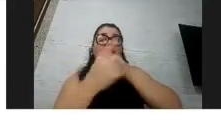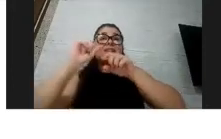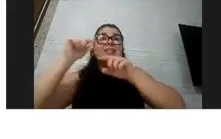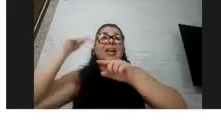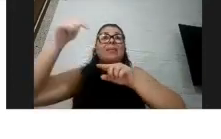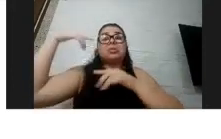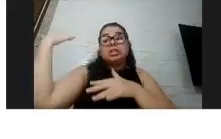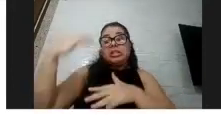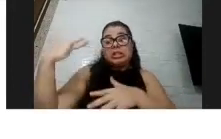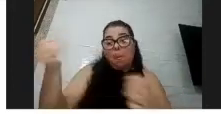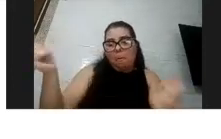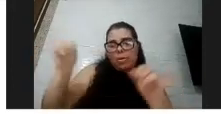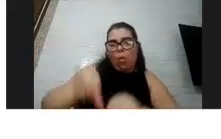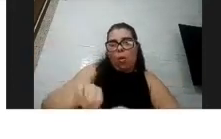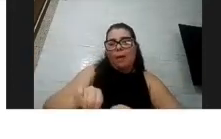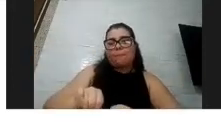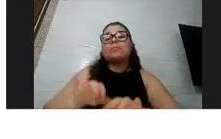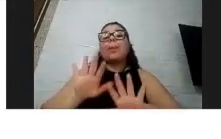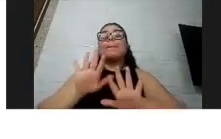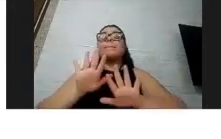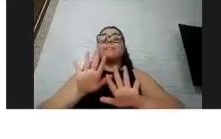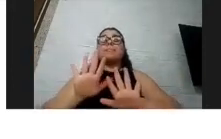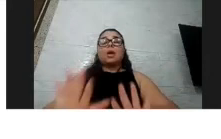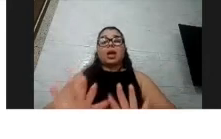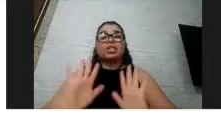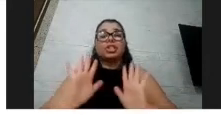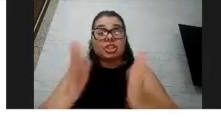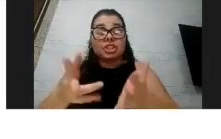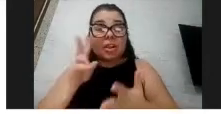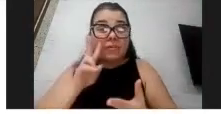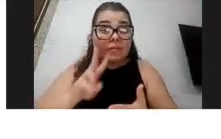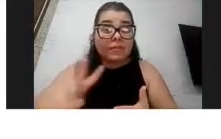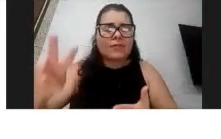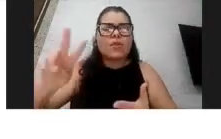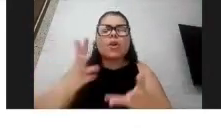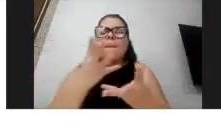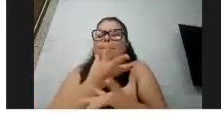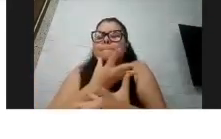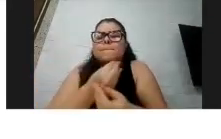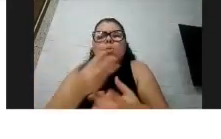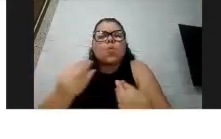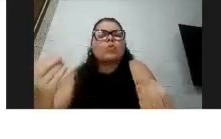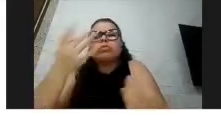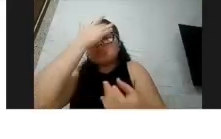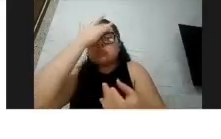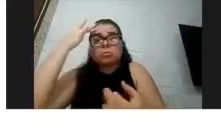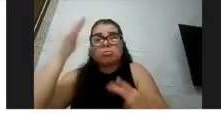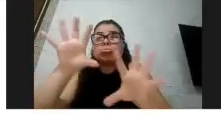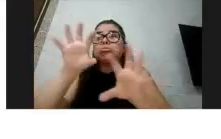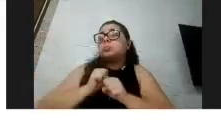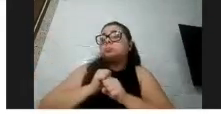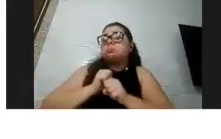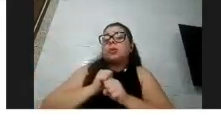mas o que a gente vê, a gente já teve várias pessoas acometidas com COVID e síndrome de Down e nem todas